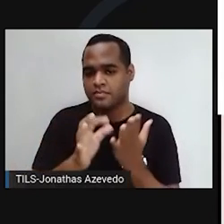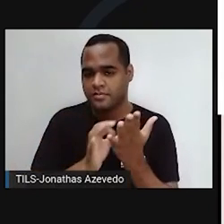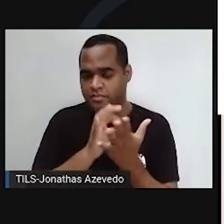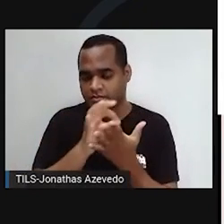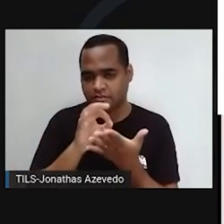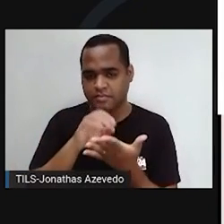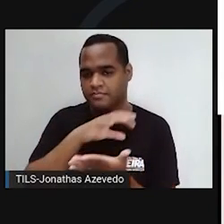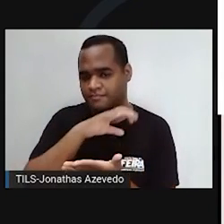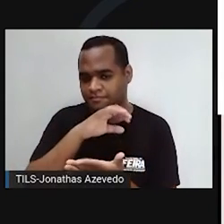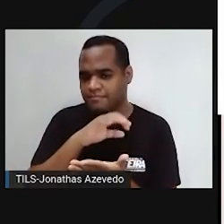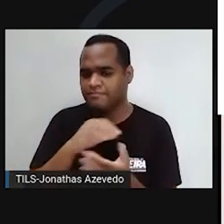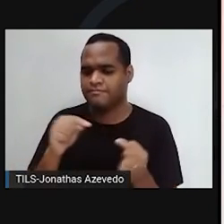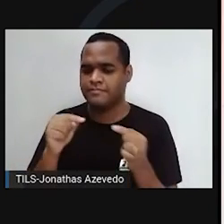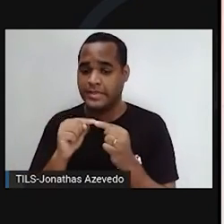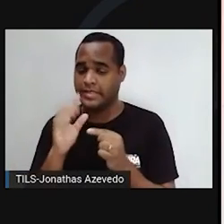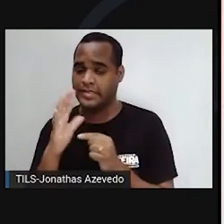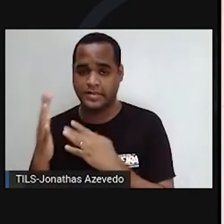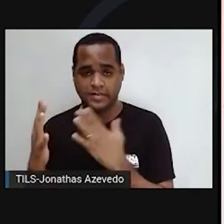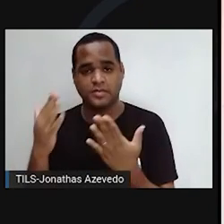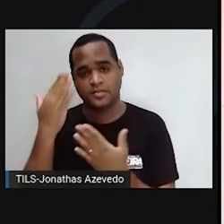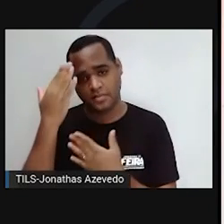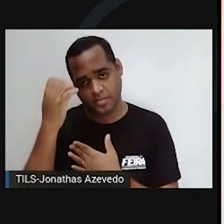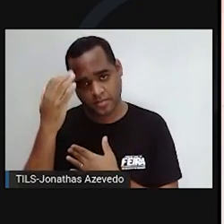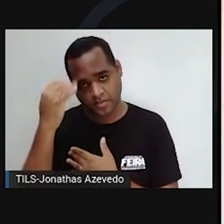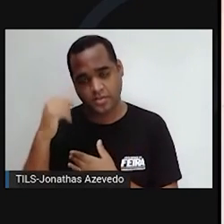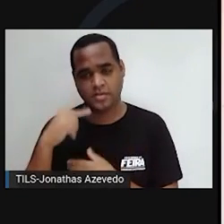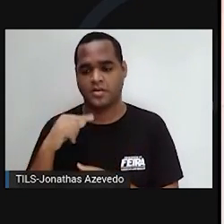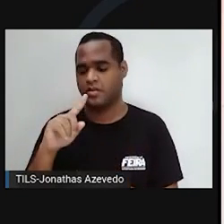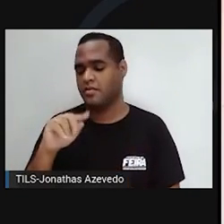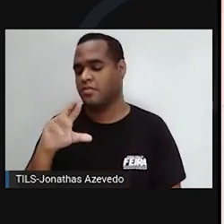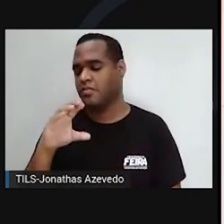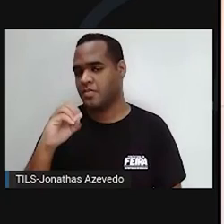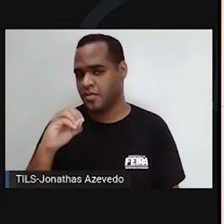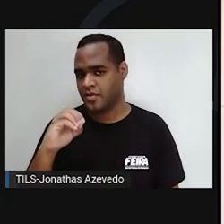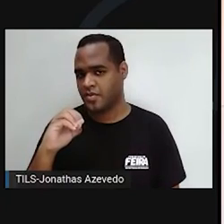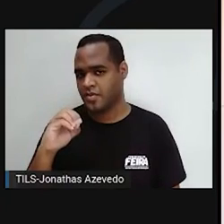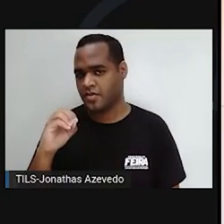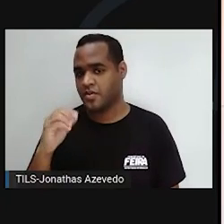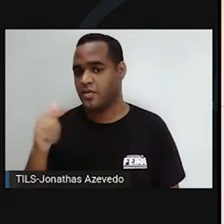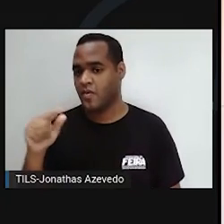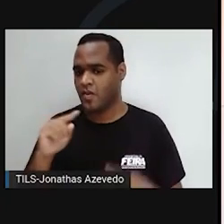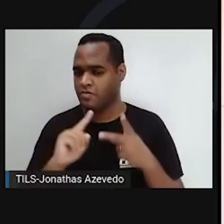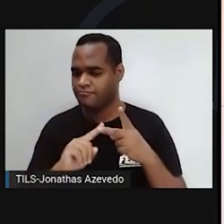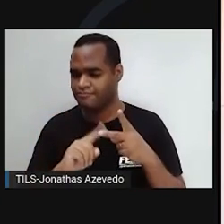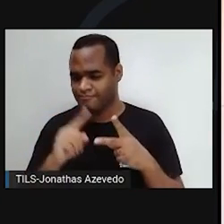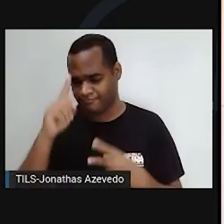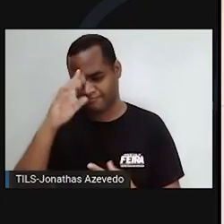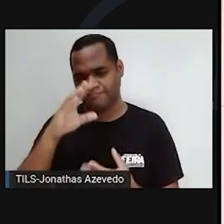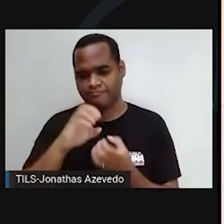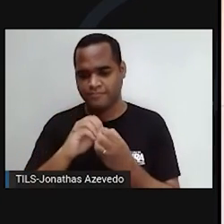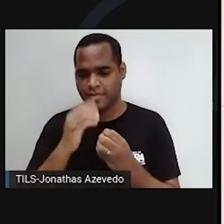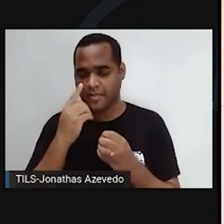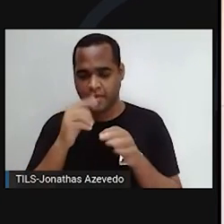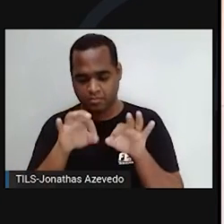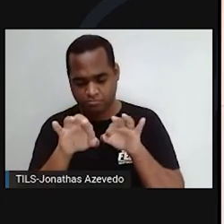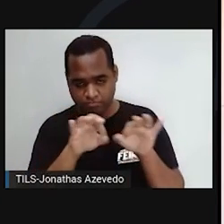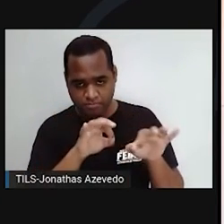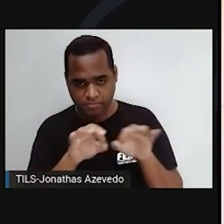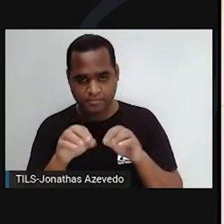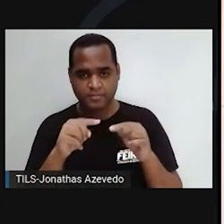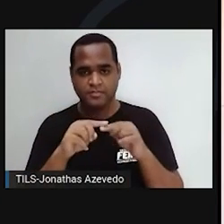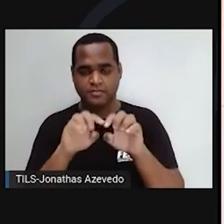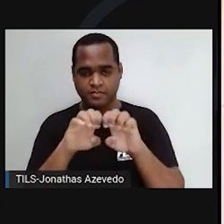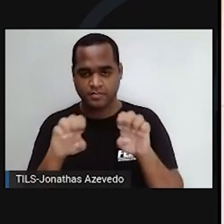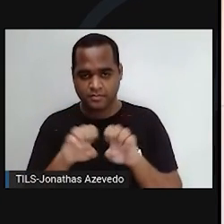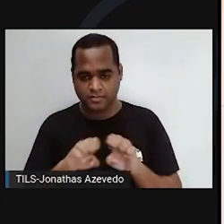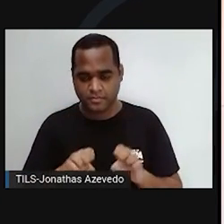Você já sabe que é uma célula eucarionte. Você sabe que é uma célula mais complexa, que tem membrana plasmática, citoplasma,